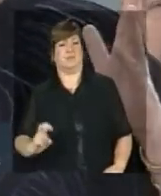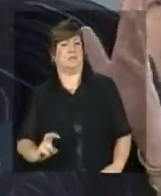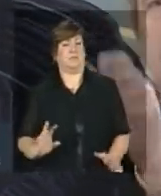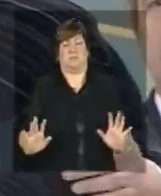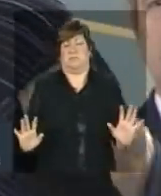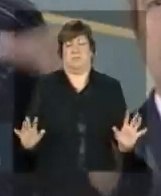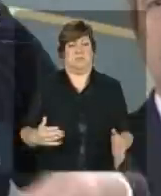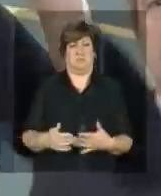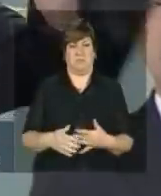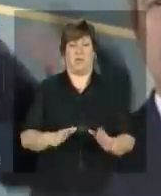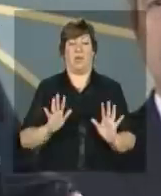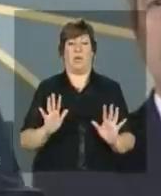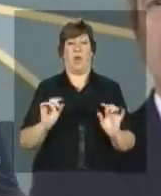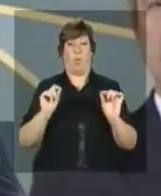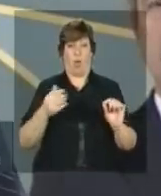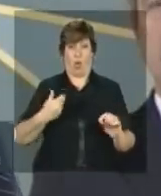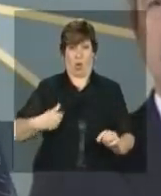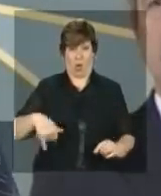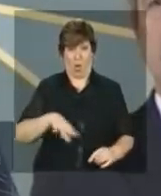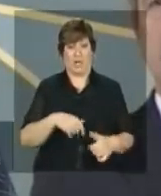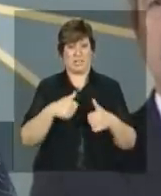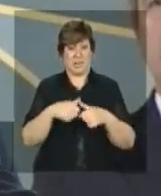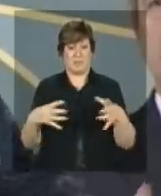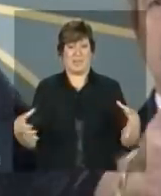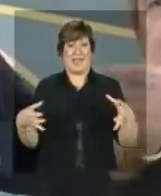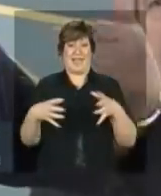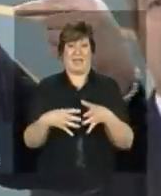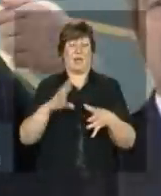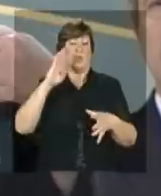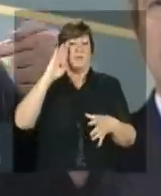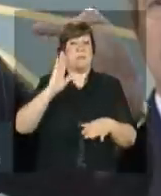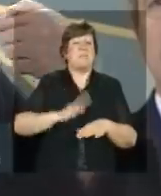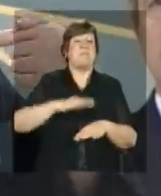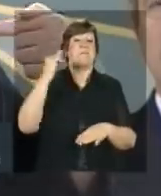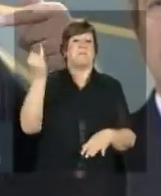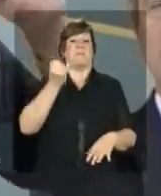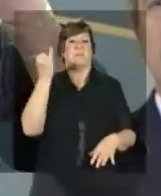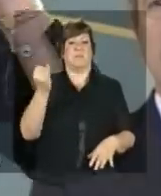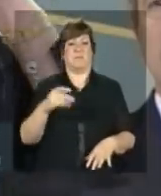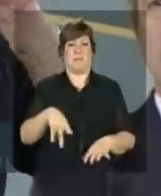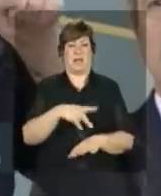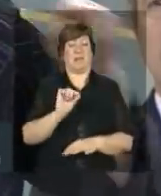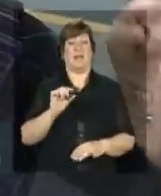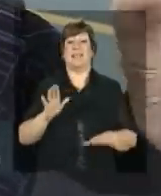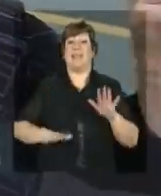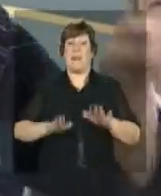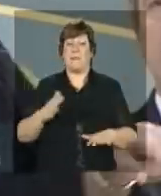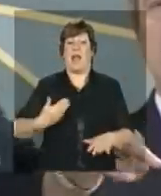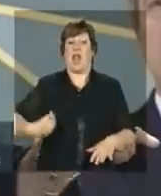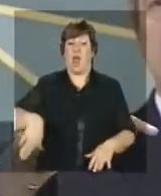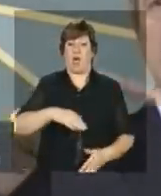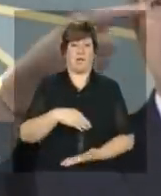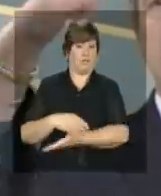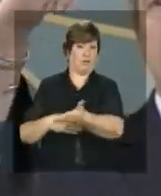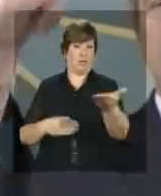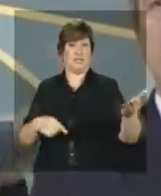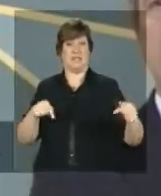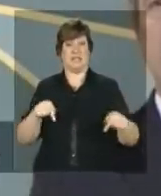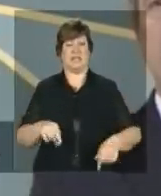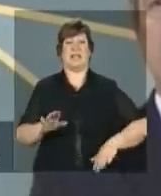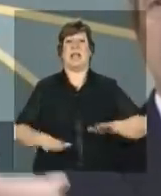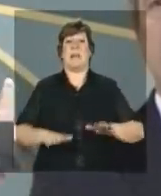ou quinto nós estamos entre os grandes países e depende de nós depende de vocês aqui